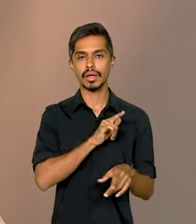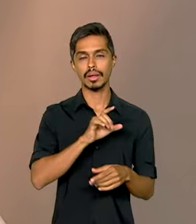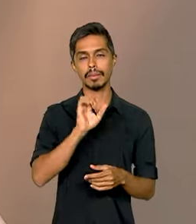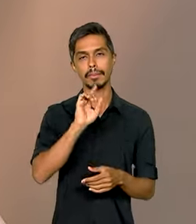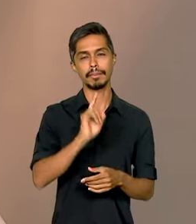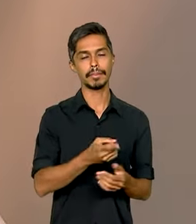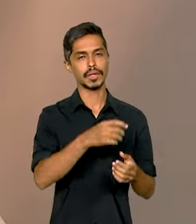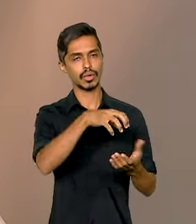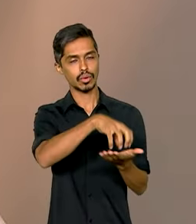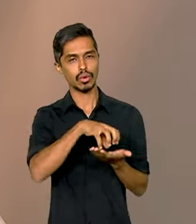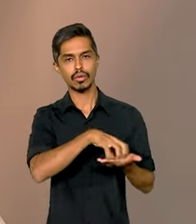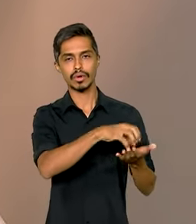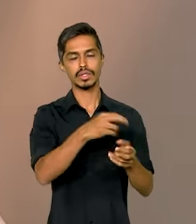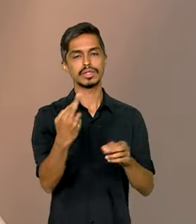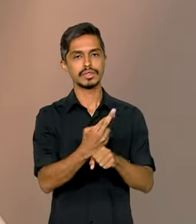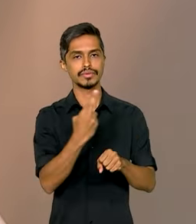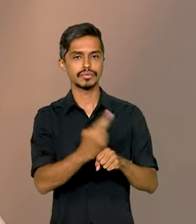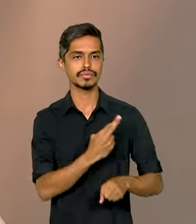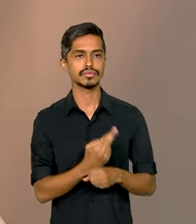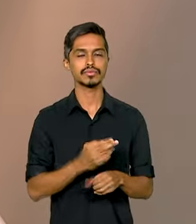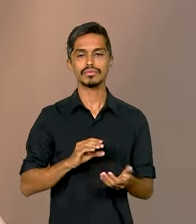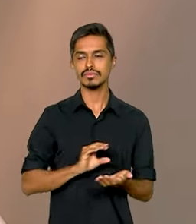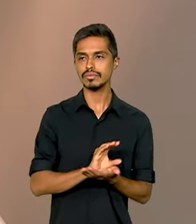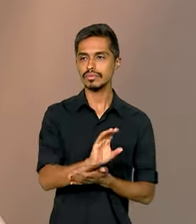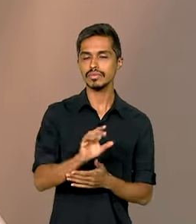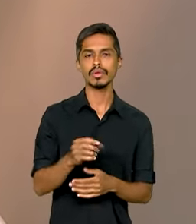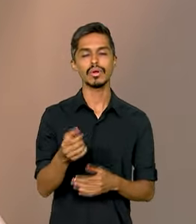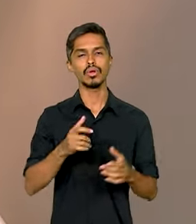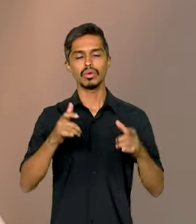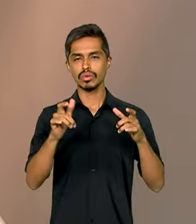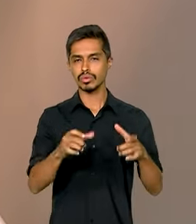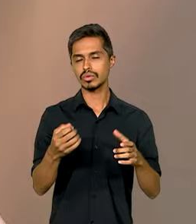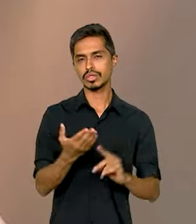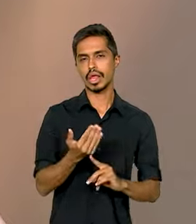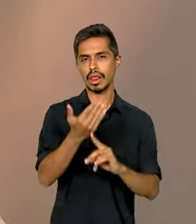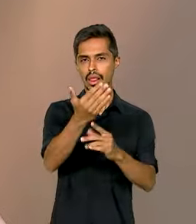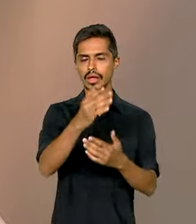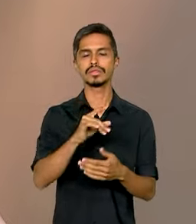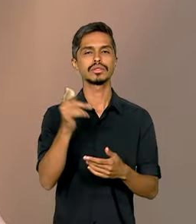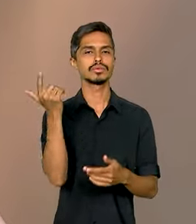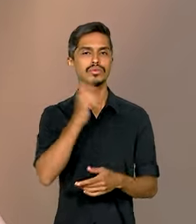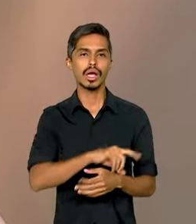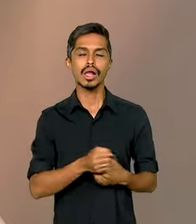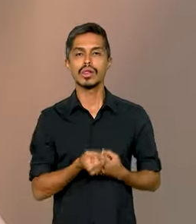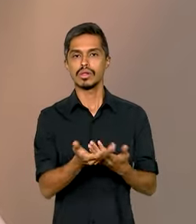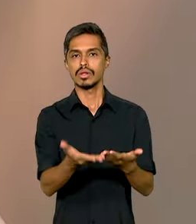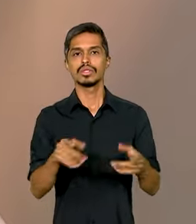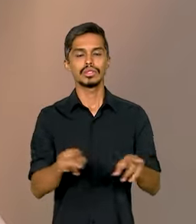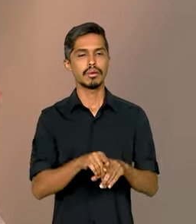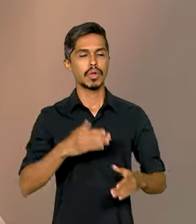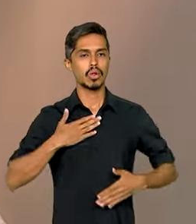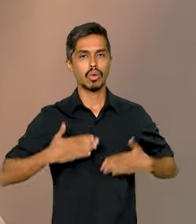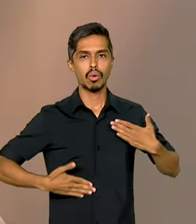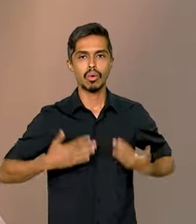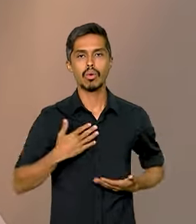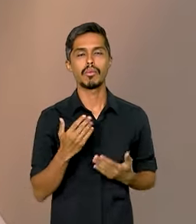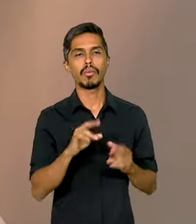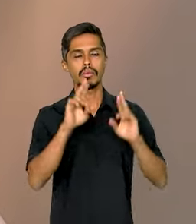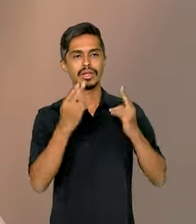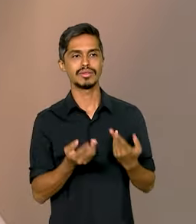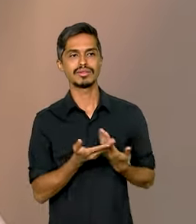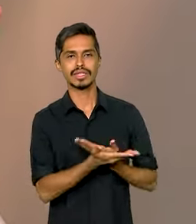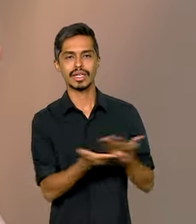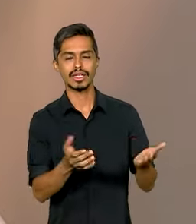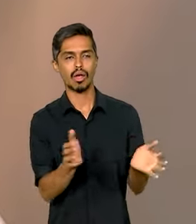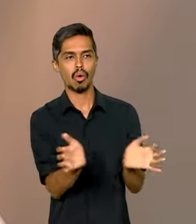reformadas, sedes administrativas, investindo no parque tecnológico, em tecnologia e também no corpo humano que faz essa empresa acontecer.